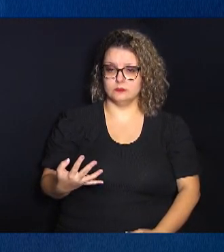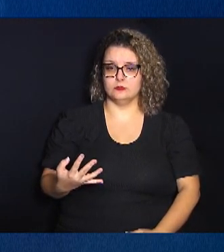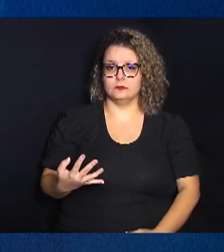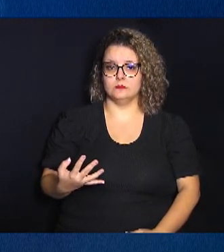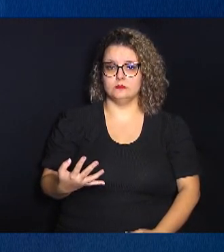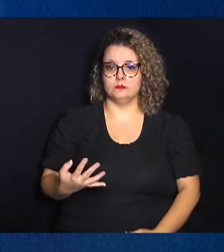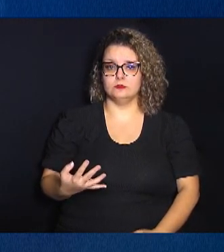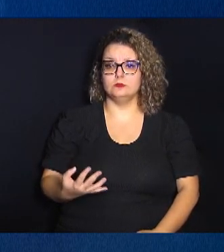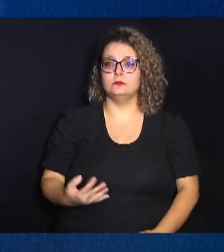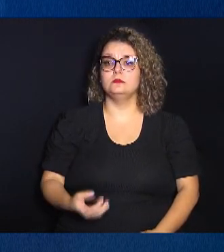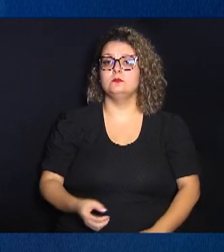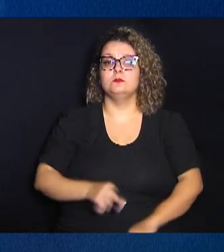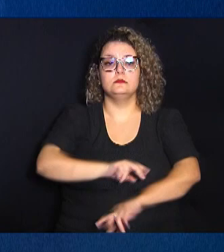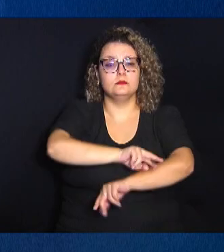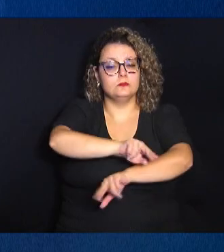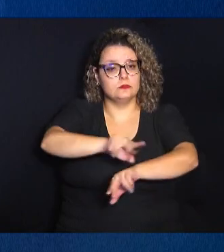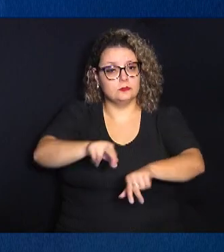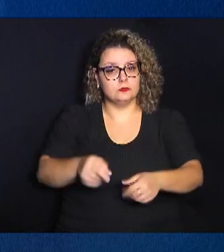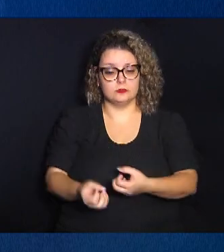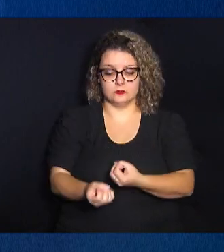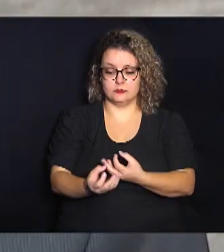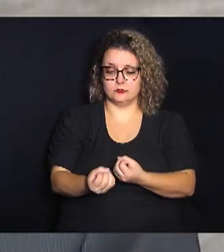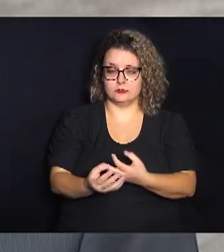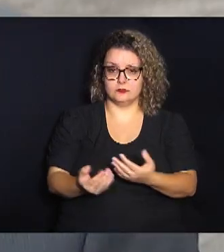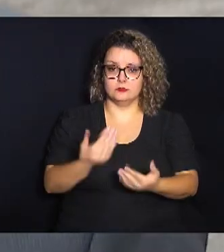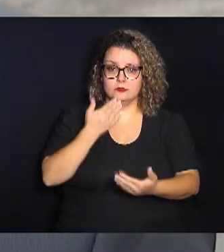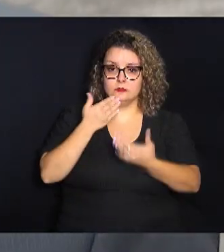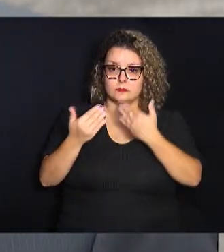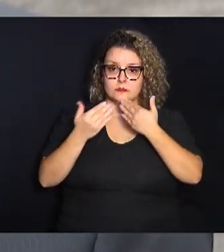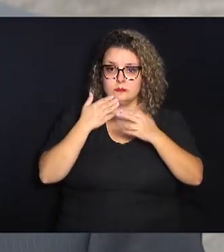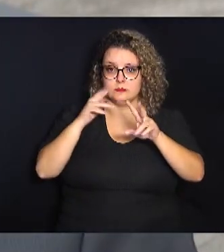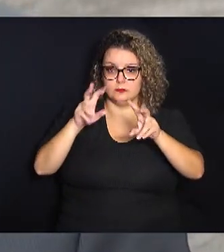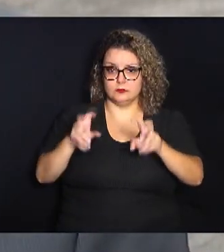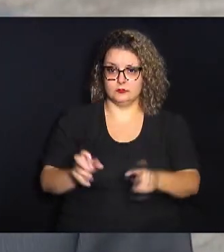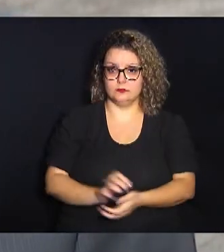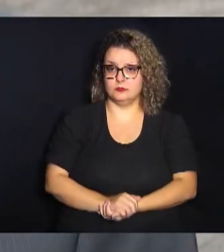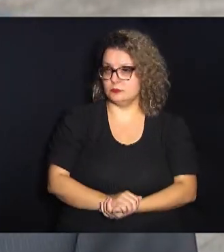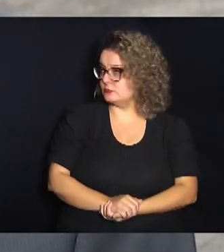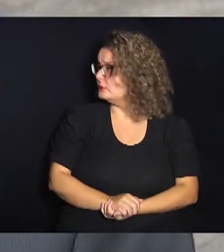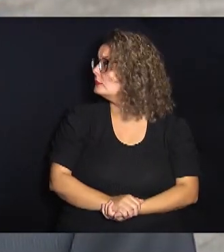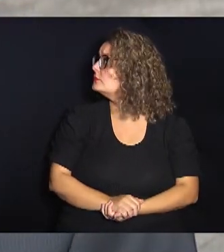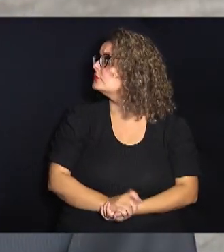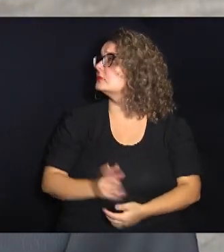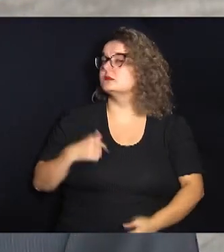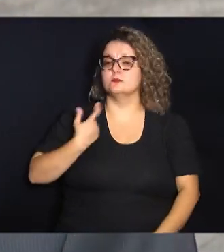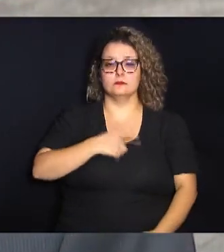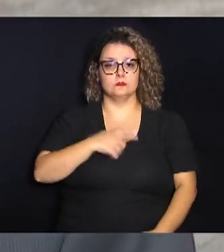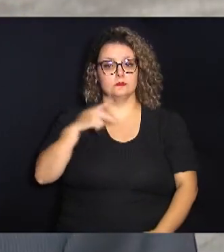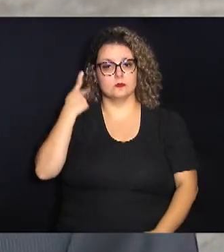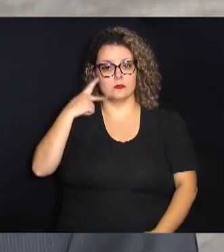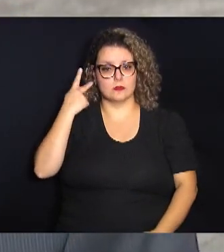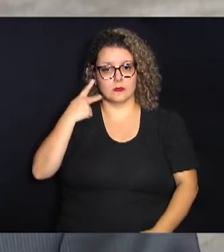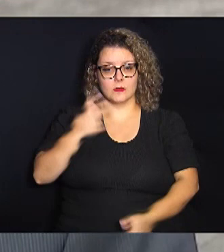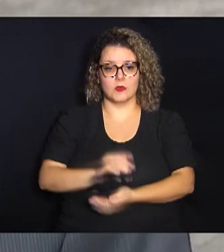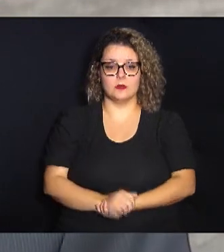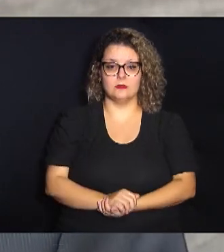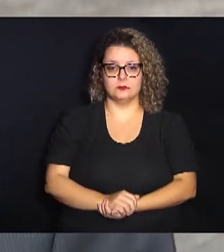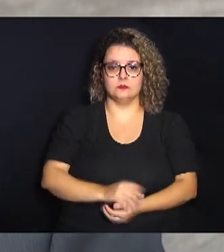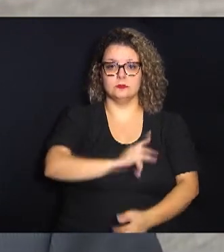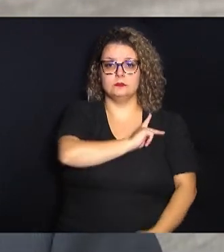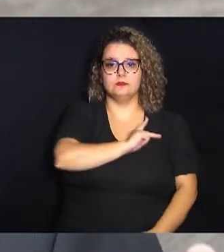uma série de informações sobre o tema Nós vereadores e a presidência tem sido muito demandada